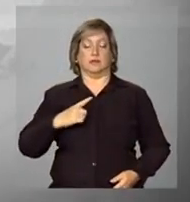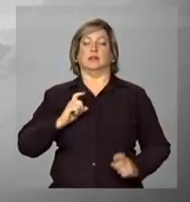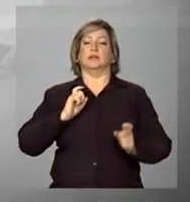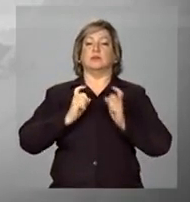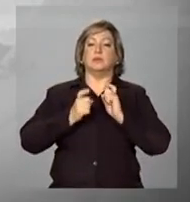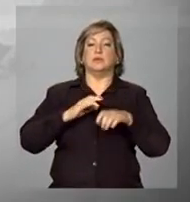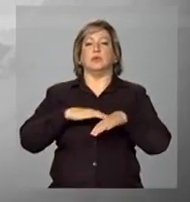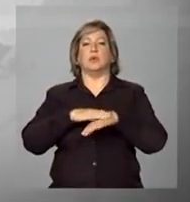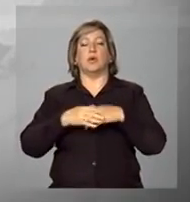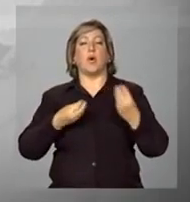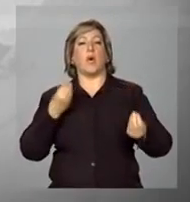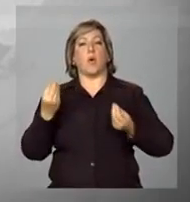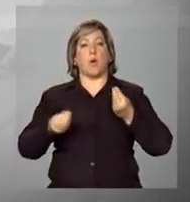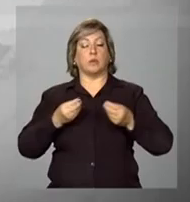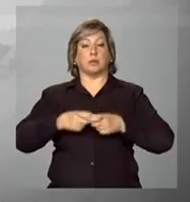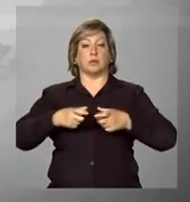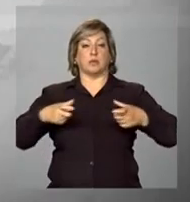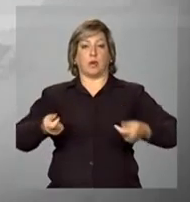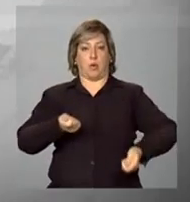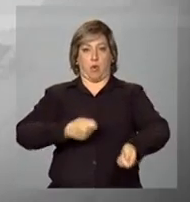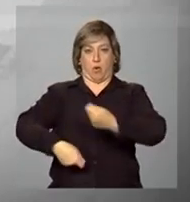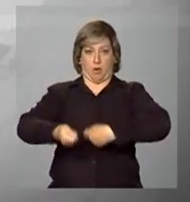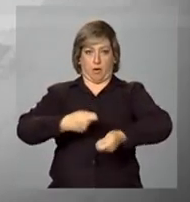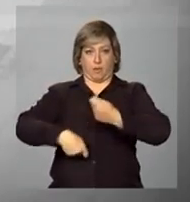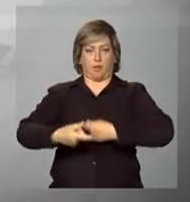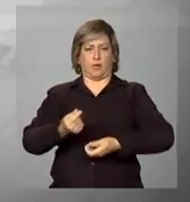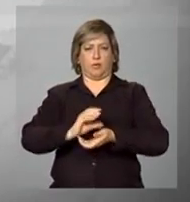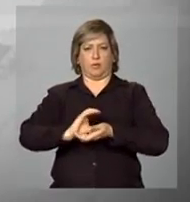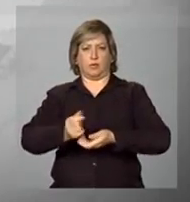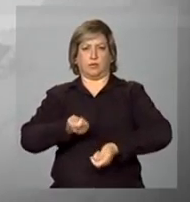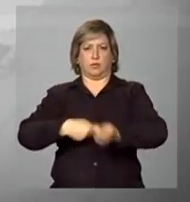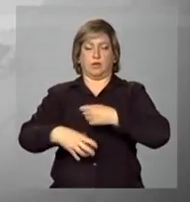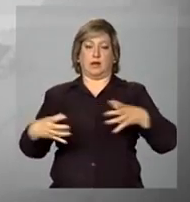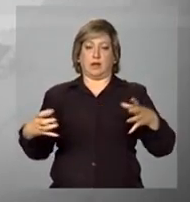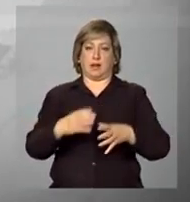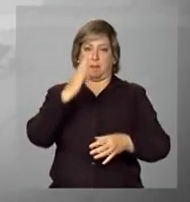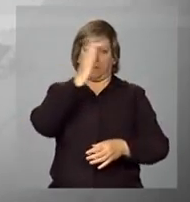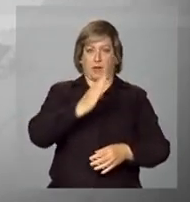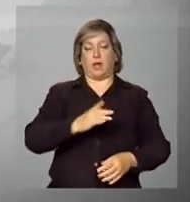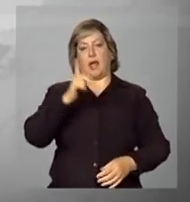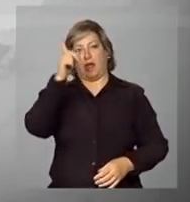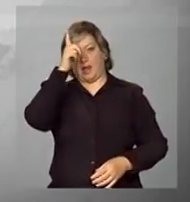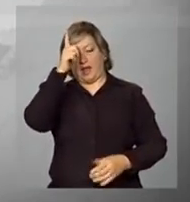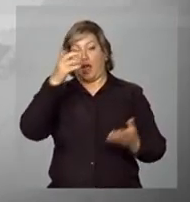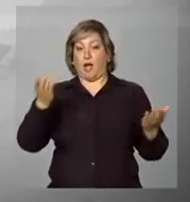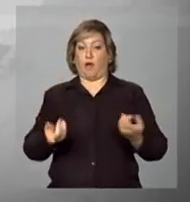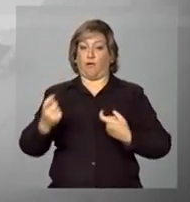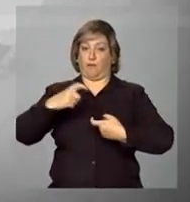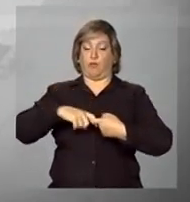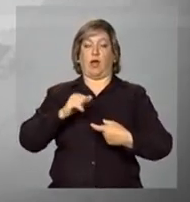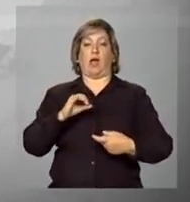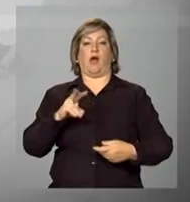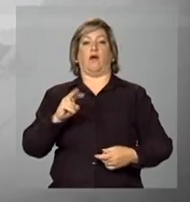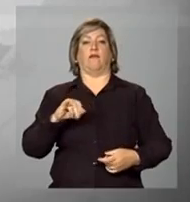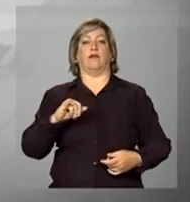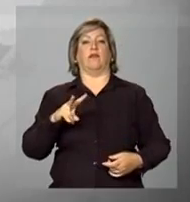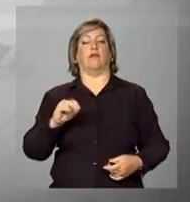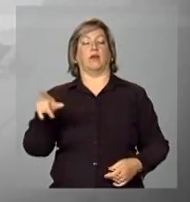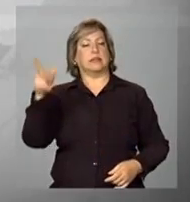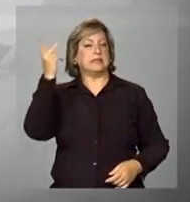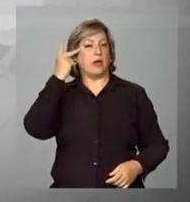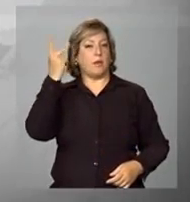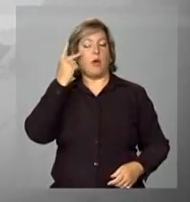principalmente a ampliação do comércio e investimentos entre Brasil e Alemanha. Vamos voltar ao vivo a capital paulista.